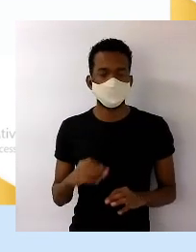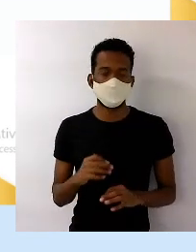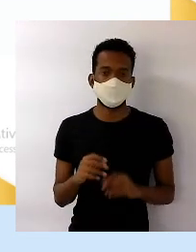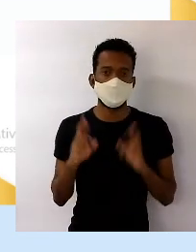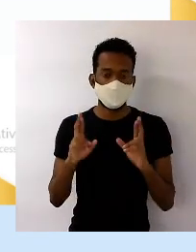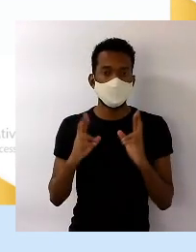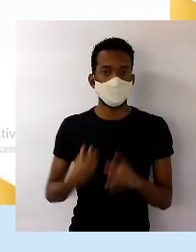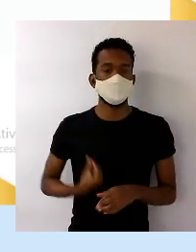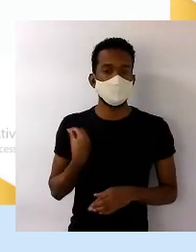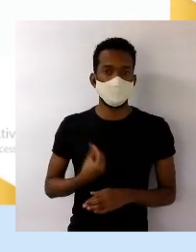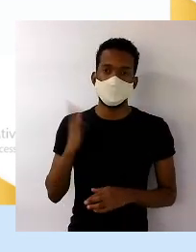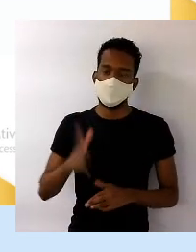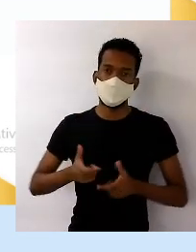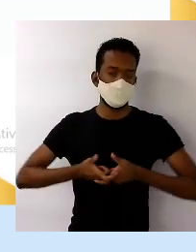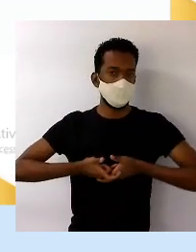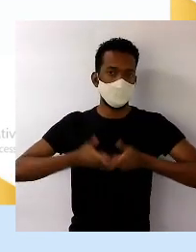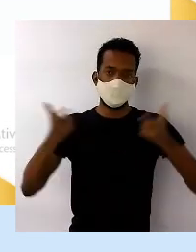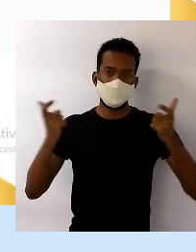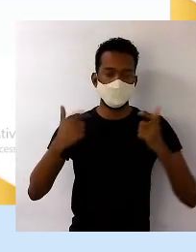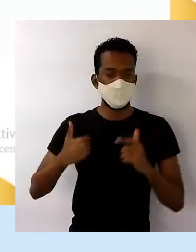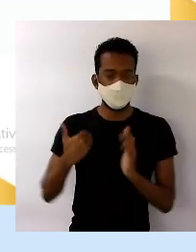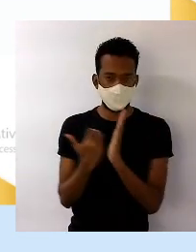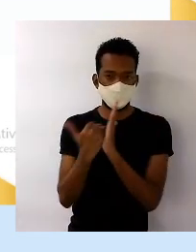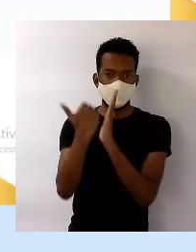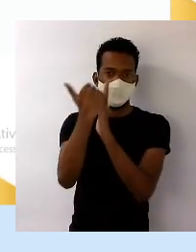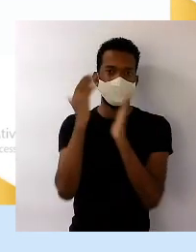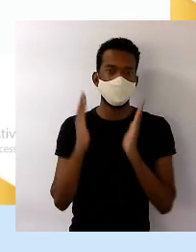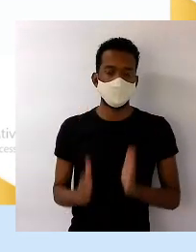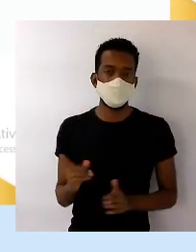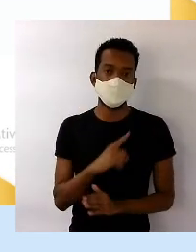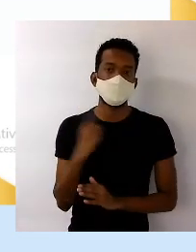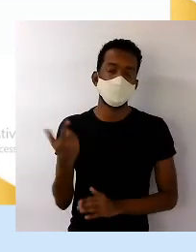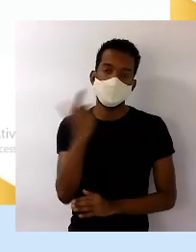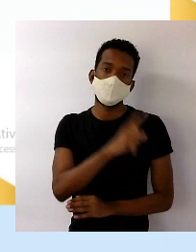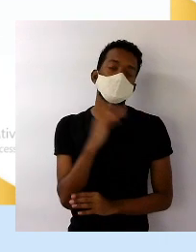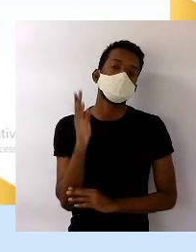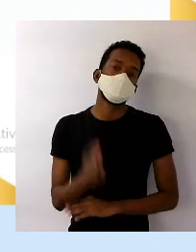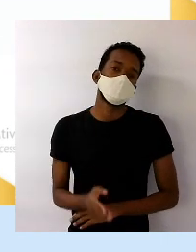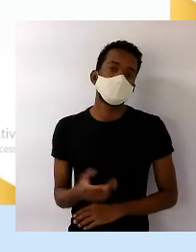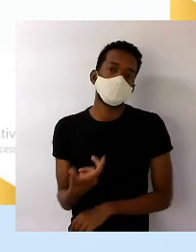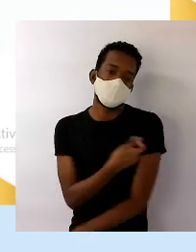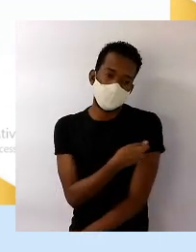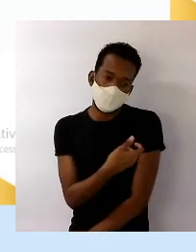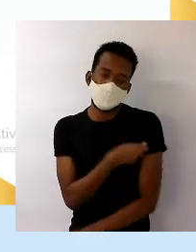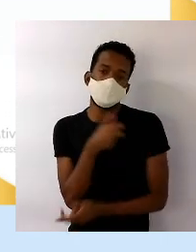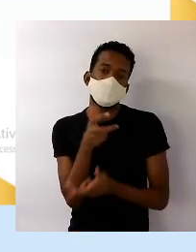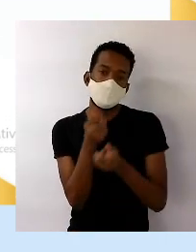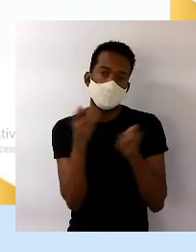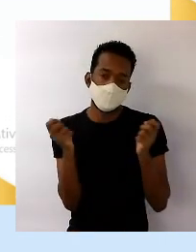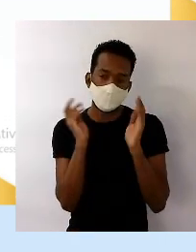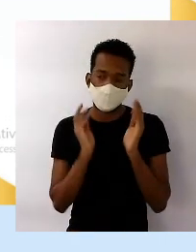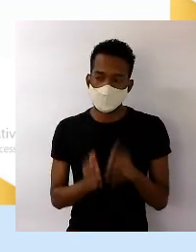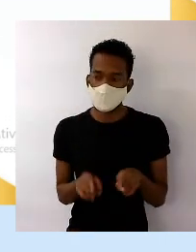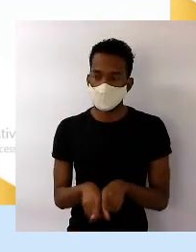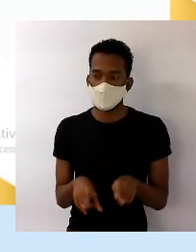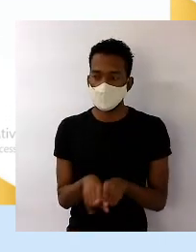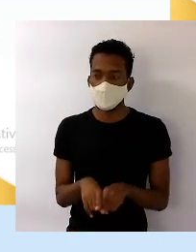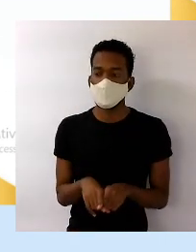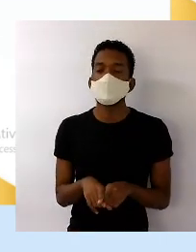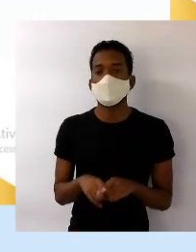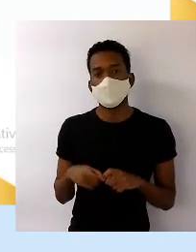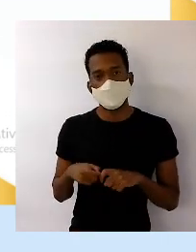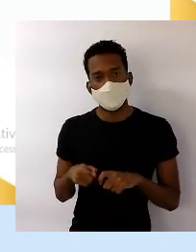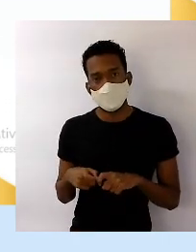do brasileiro aumentou muito. Depois de tudo isso, principalmente a vacinação, os métodos